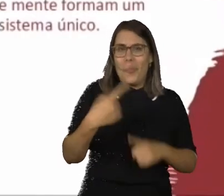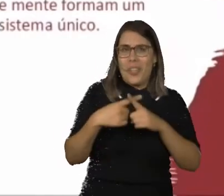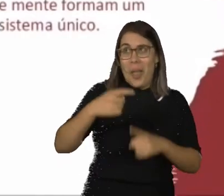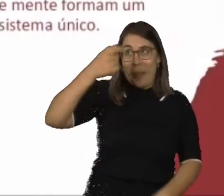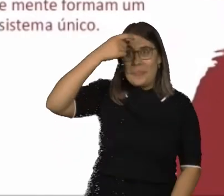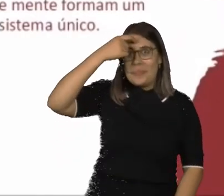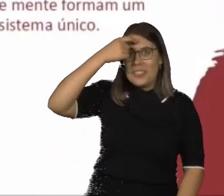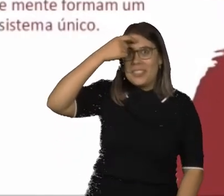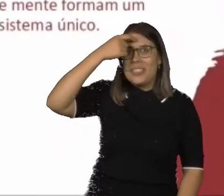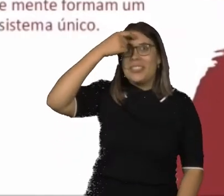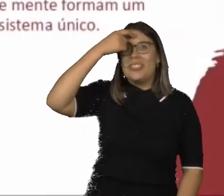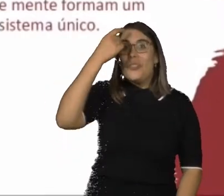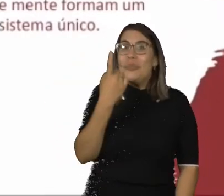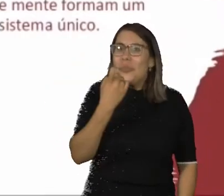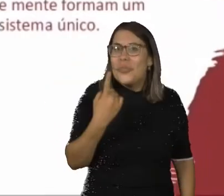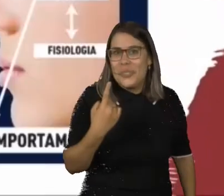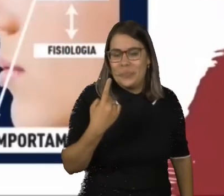formam um sistema único.